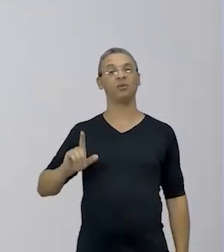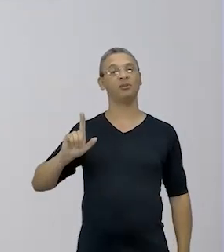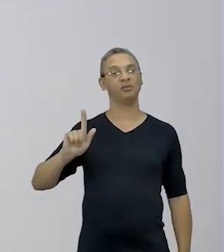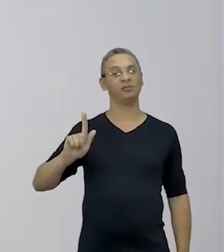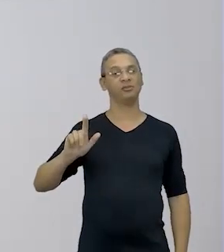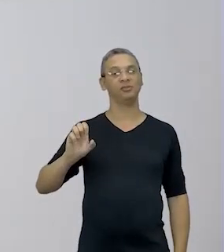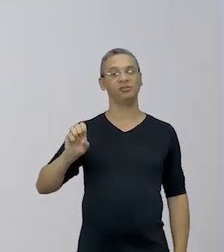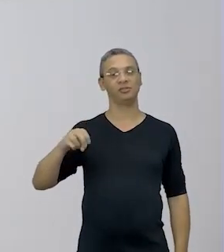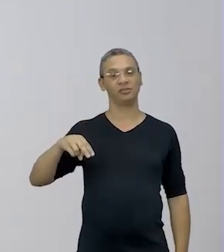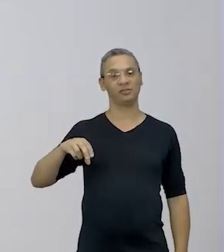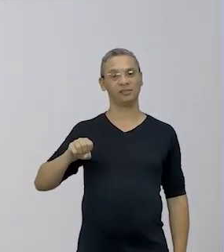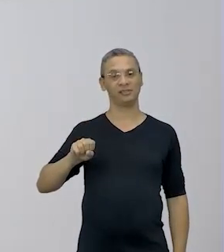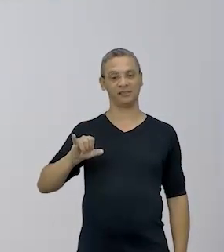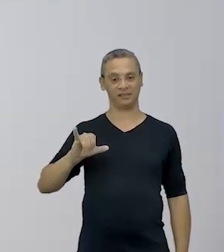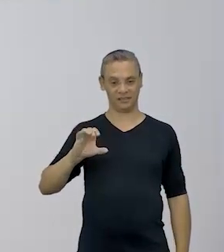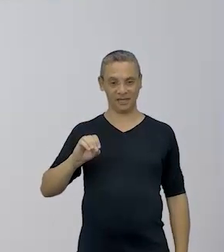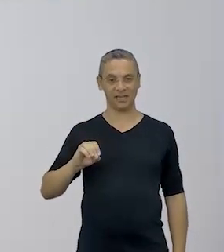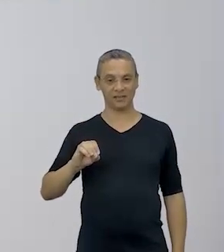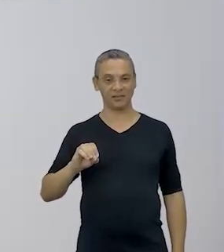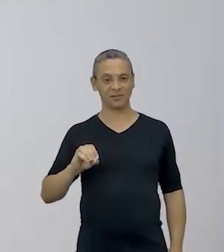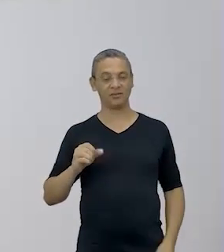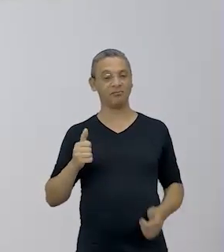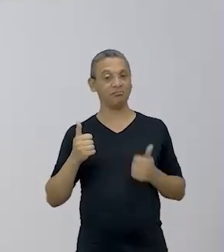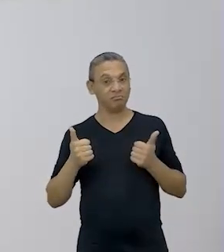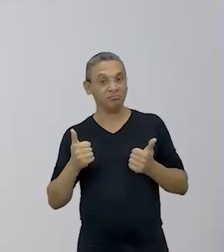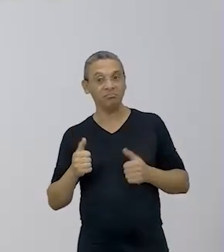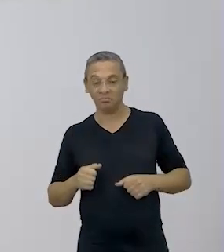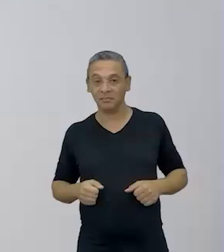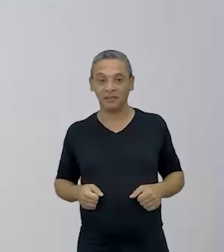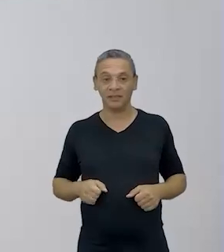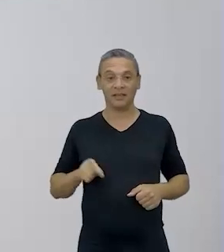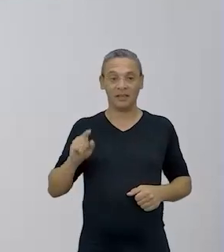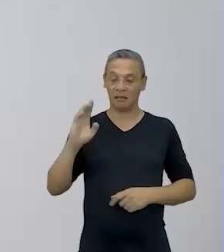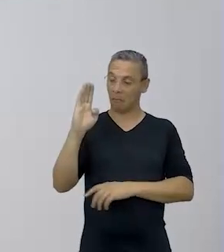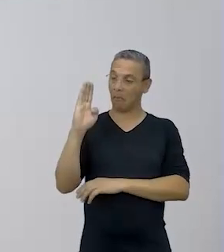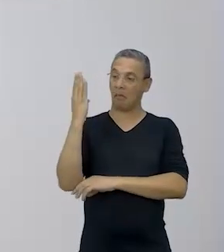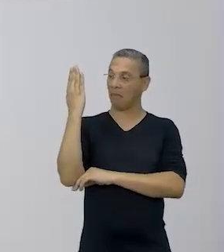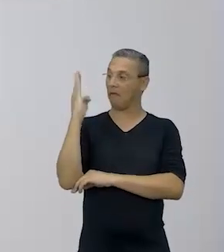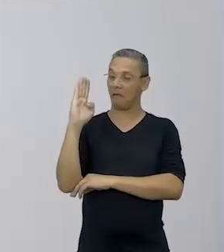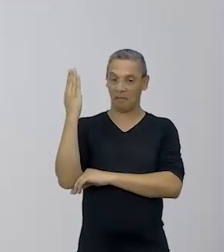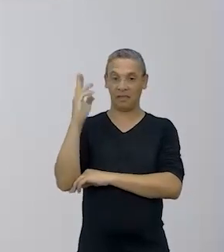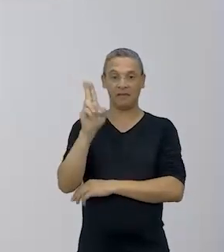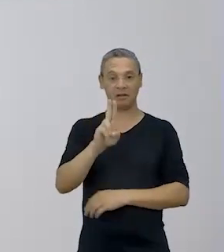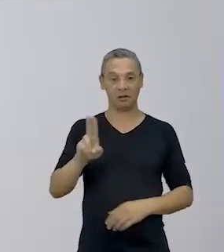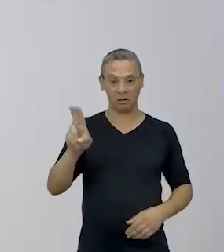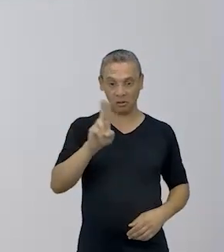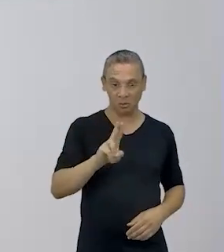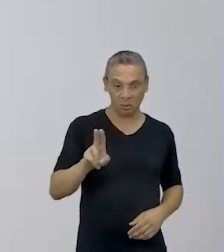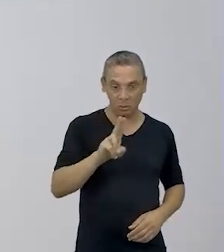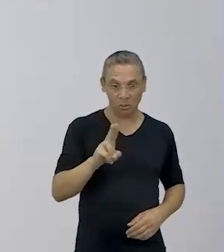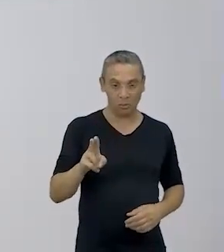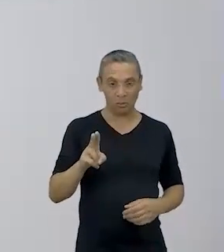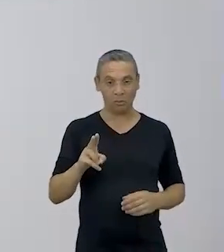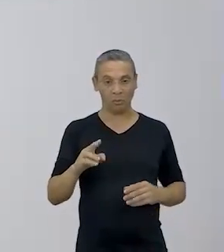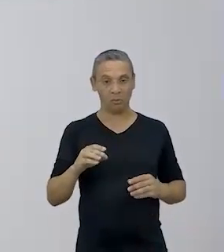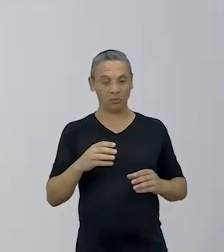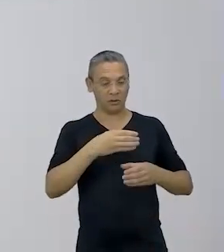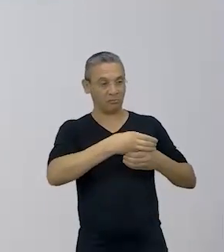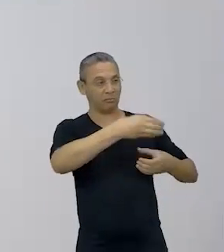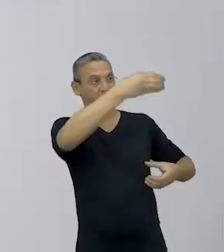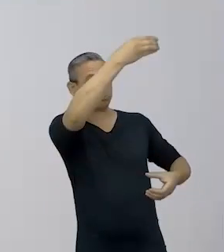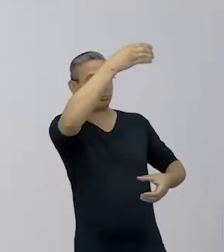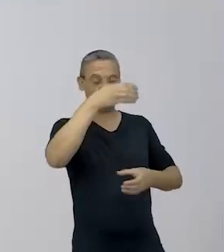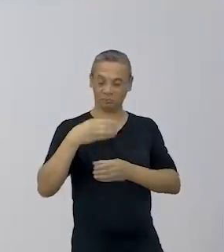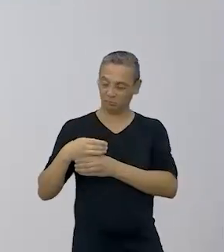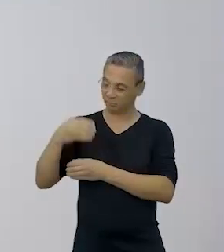bem safo, né? Como a galera fala, né? Porque olha só, a madeira que ele está utilizando para o baldrame, para montar coluna